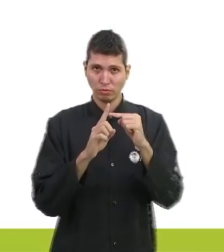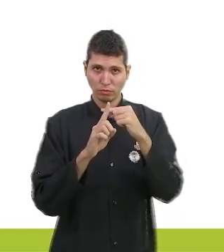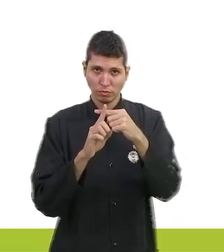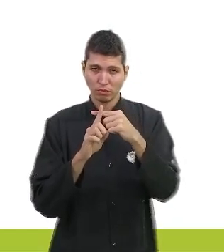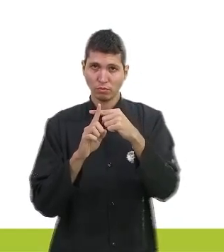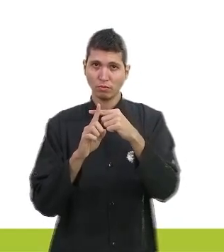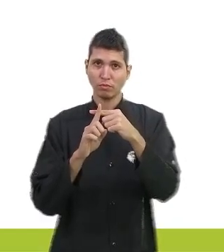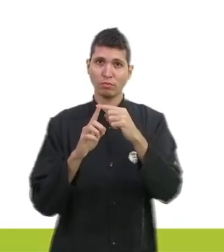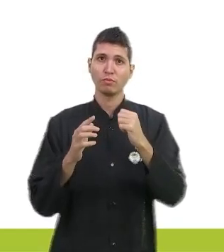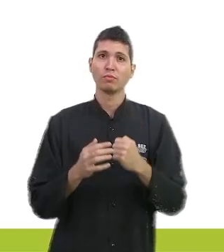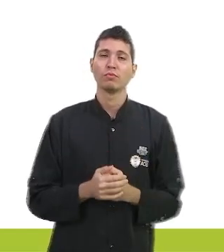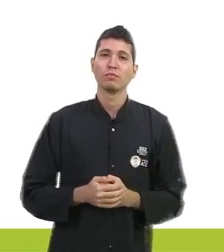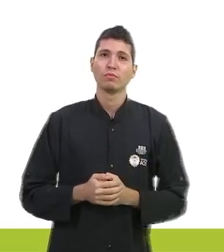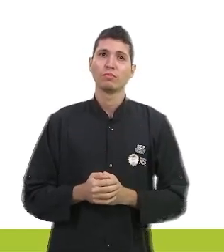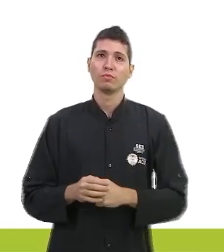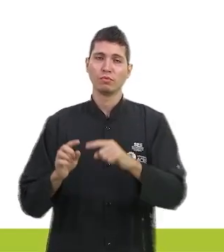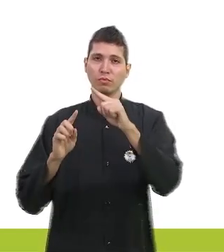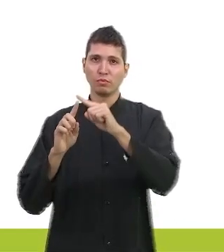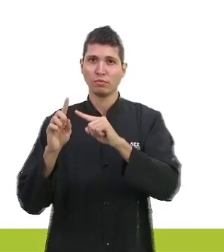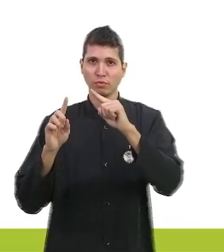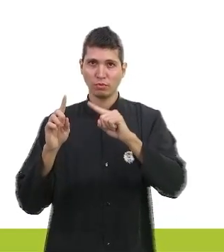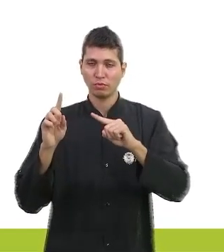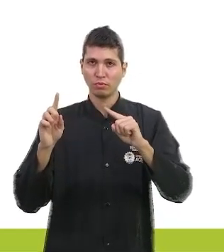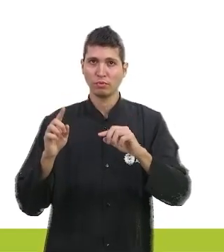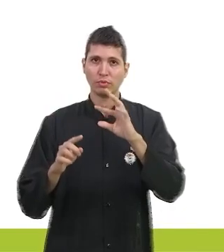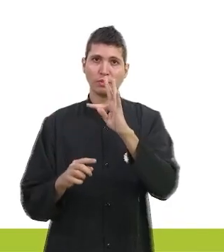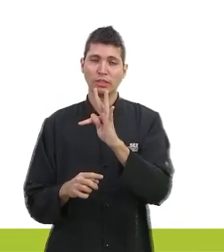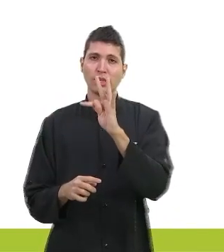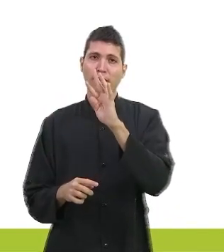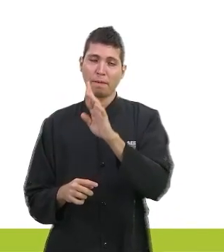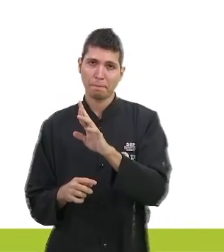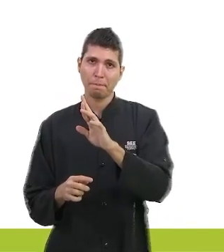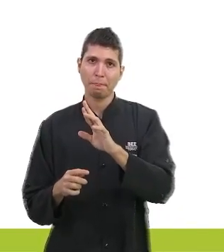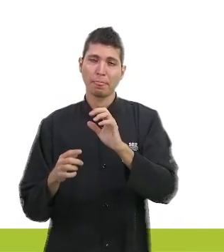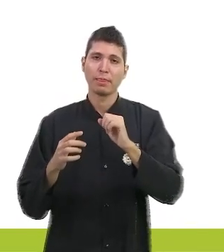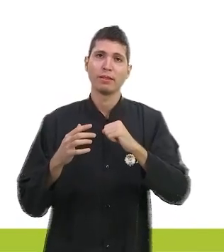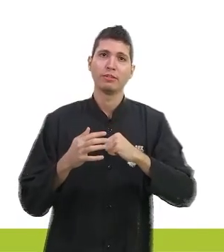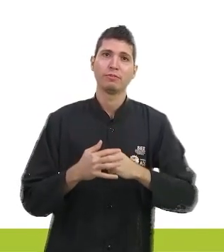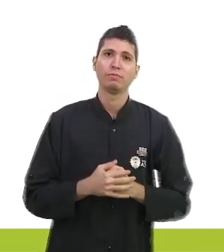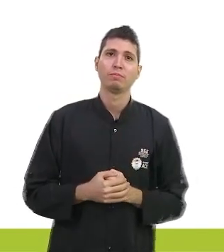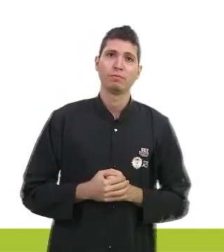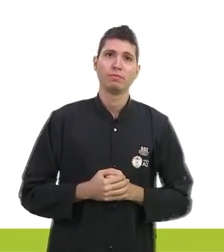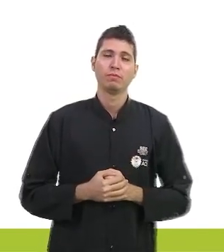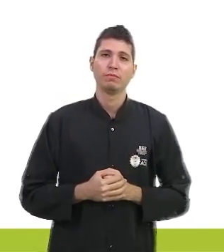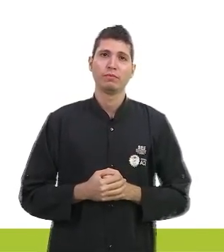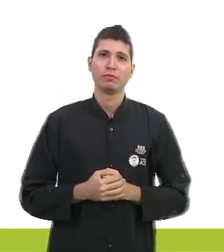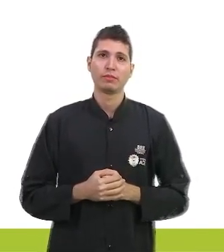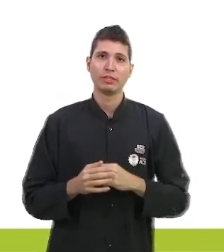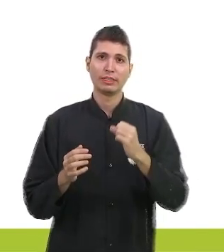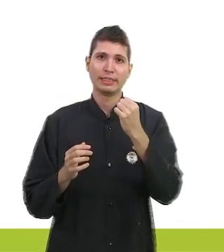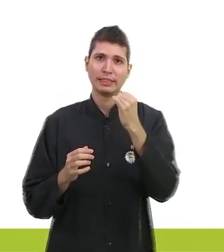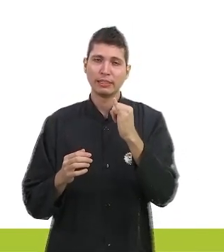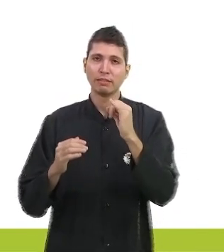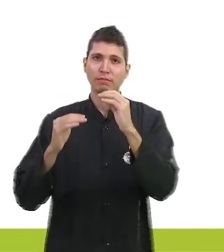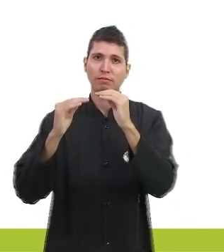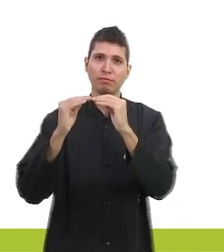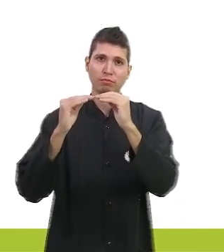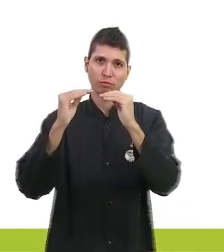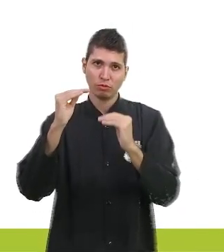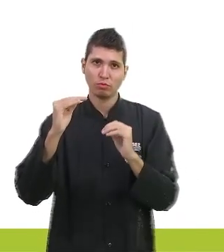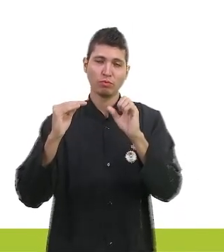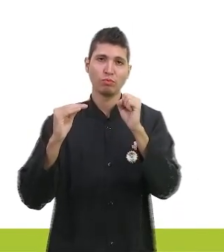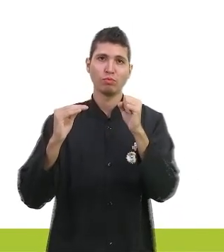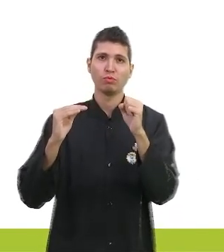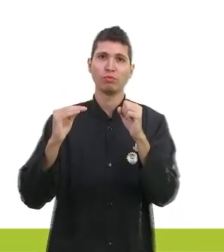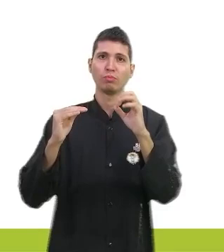referencial. Se a Selic estiver igual ou abaixo de 8,5% ao ano, o